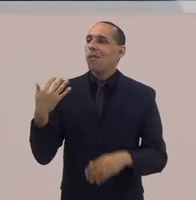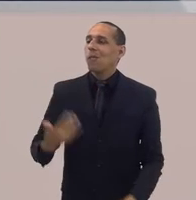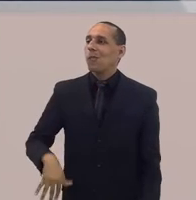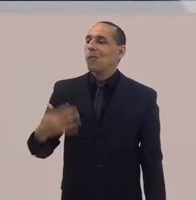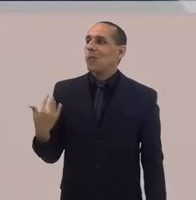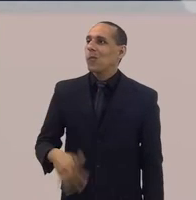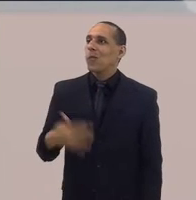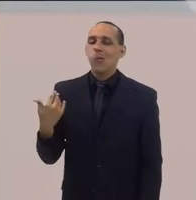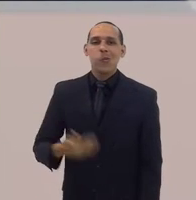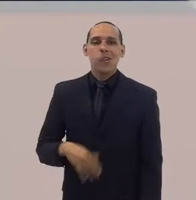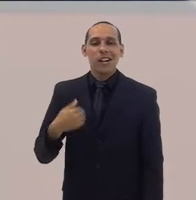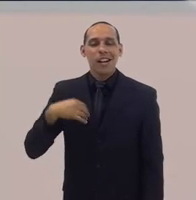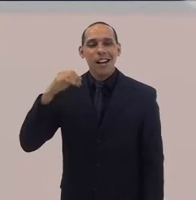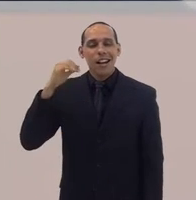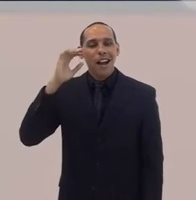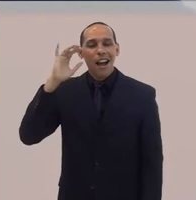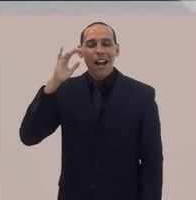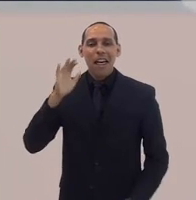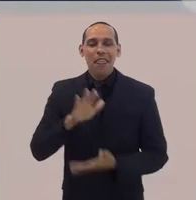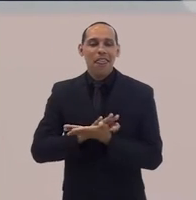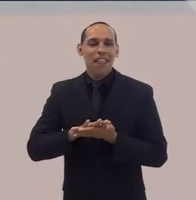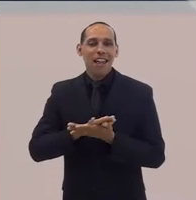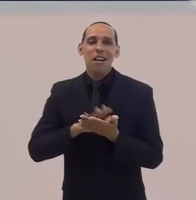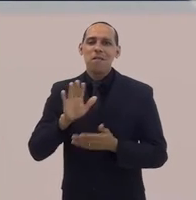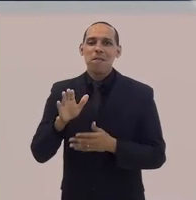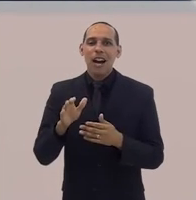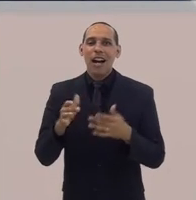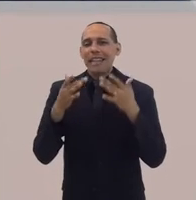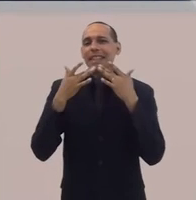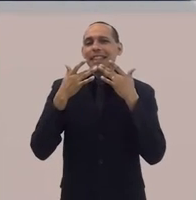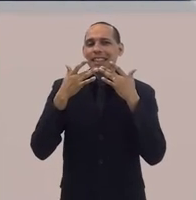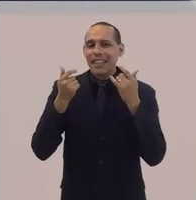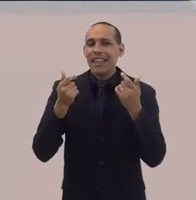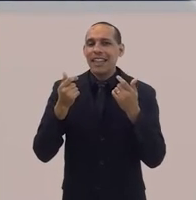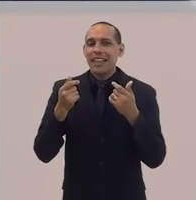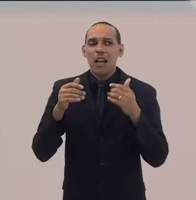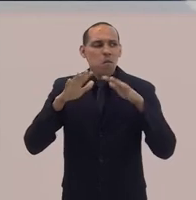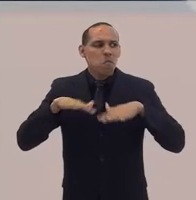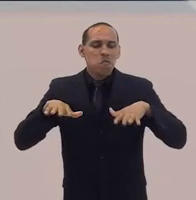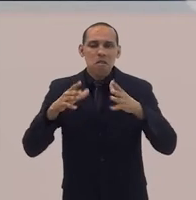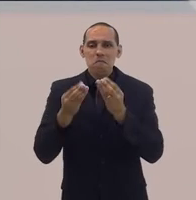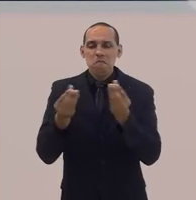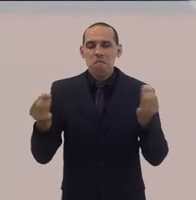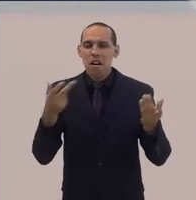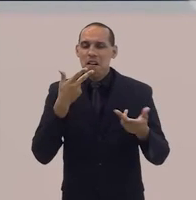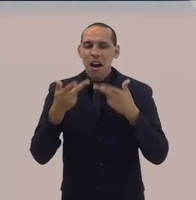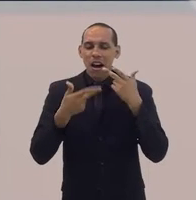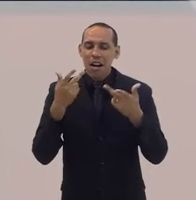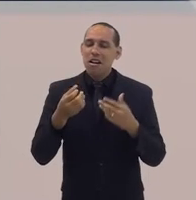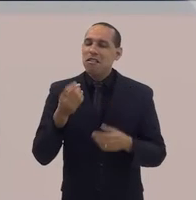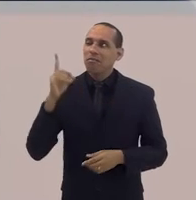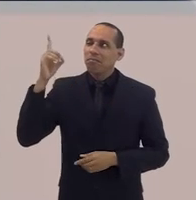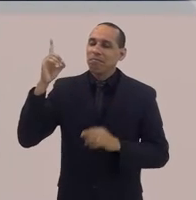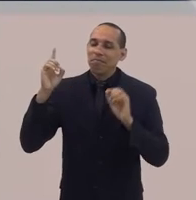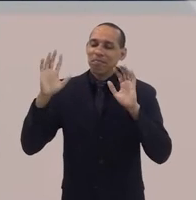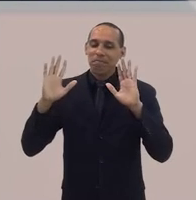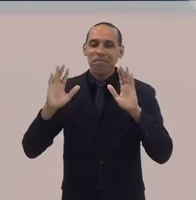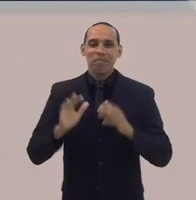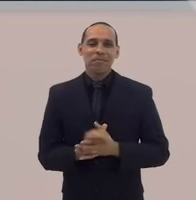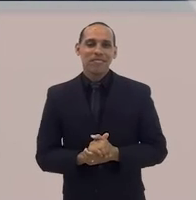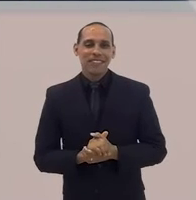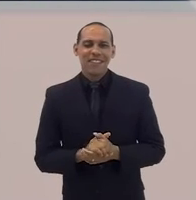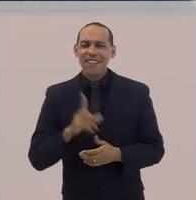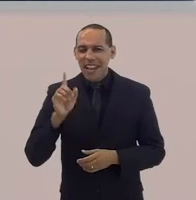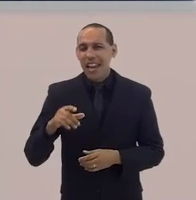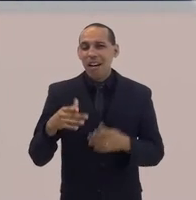o telão do cinema. nem imaginava, mas foi uma cena, e é uma cena muito comentada por muita gente. Graças a Deus por isso.